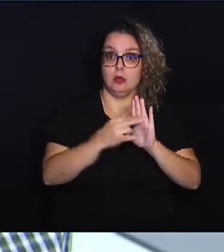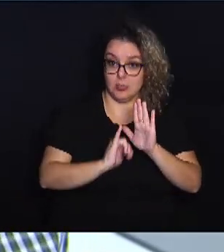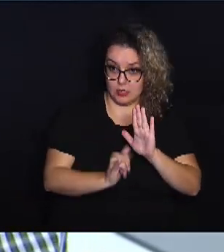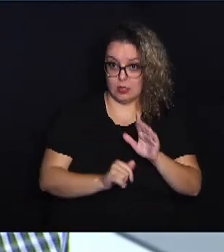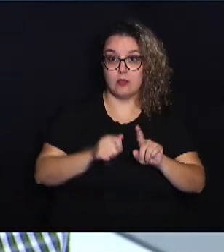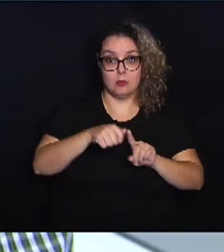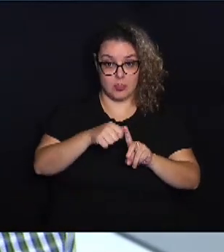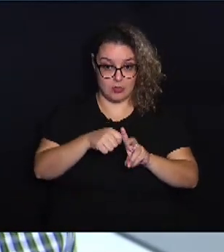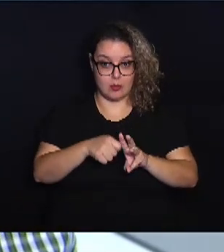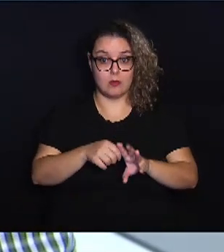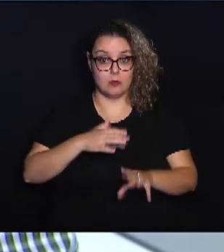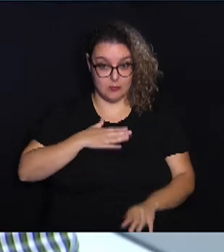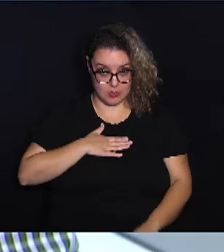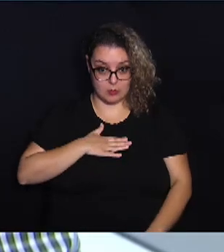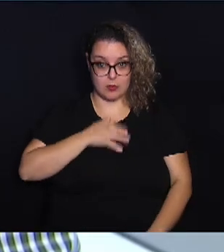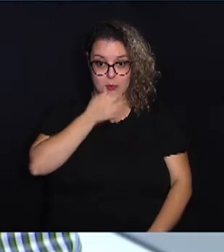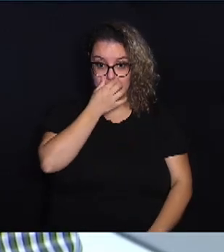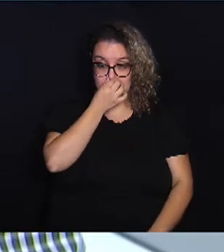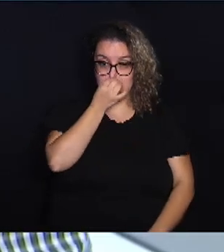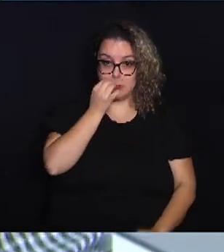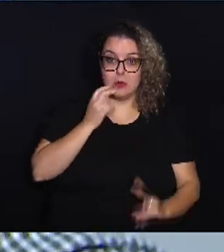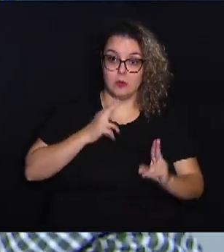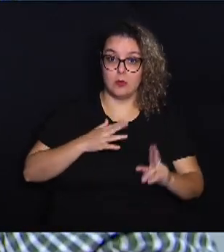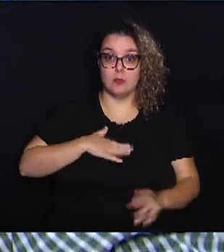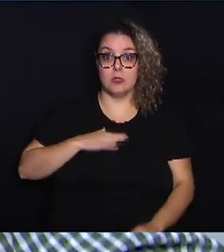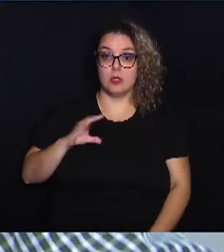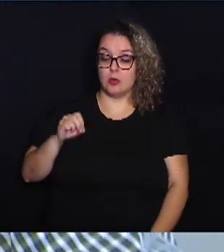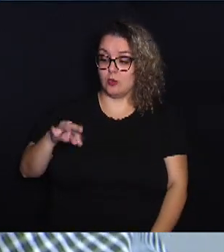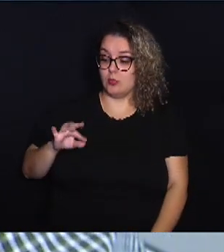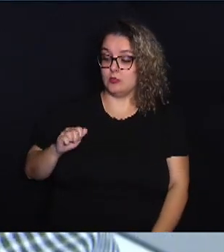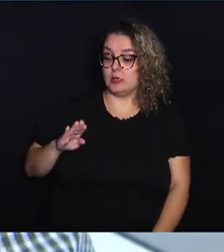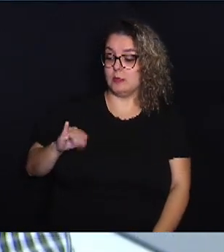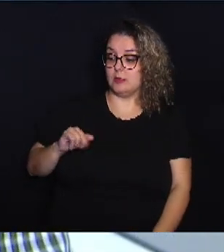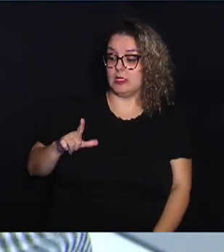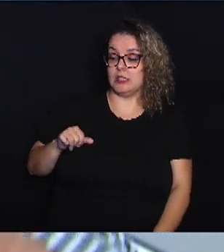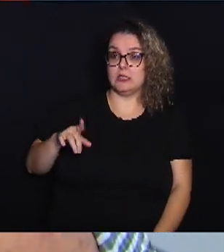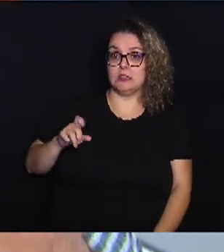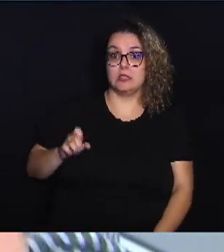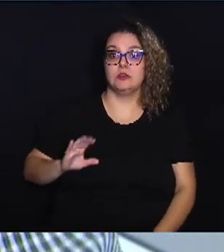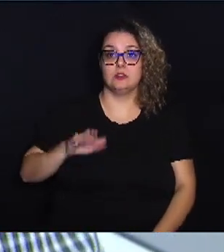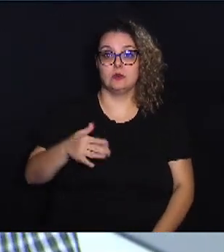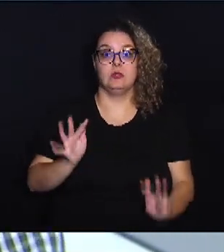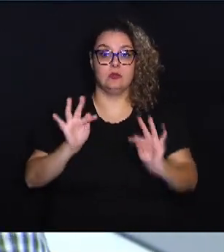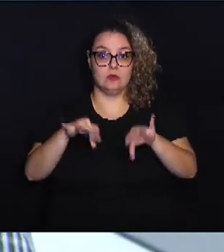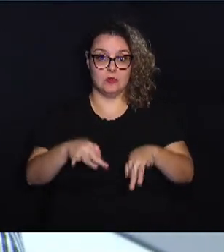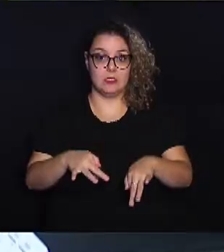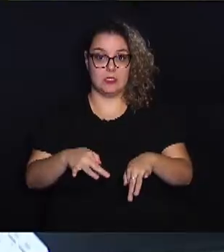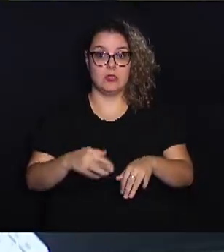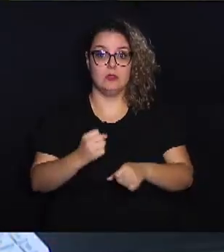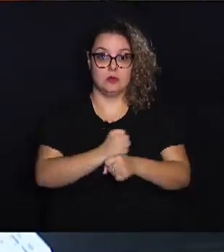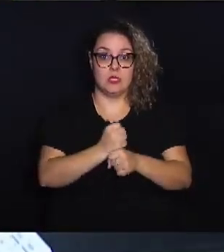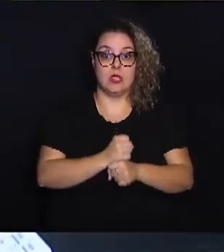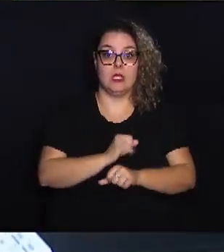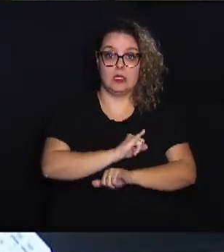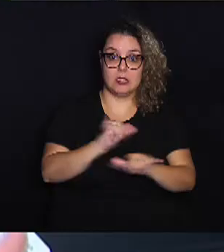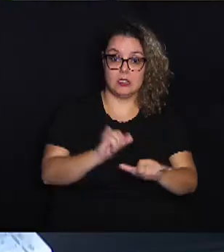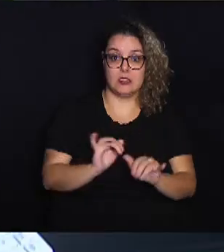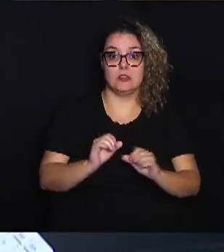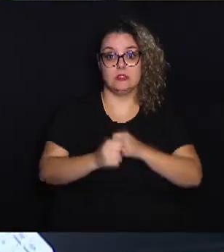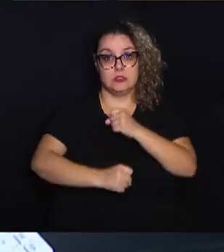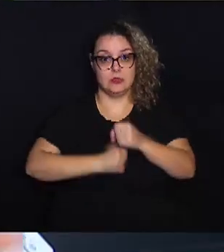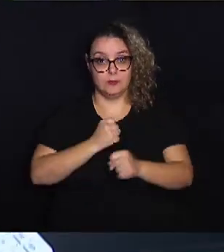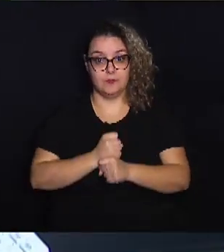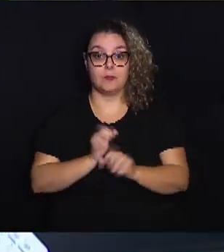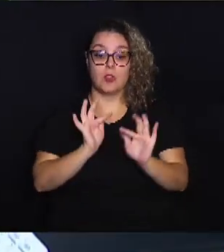mensal, mas que fica para mim como se fosse a minha contabilidade, e quando encerra o ano, a declaração anual. Para encerramento do